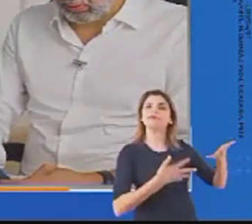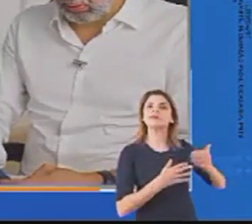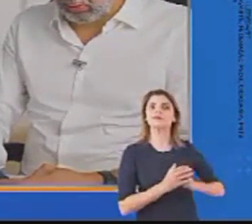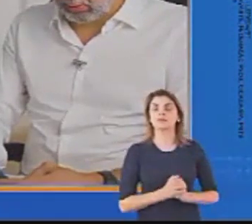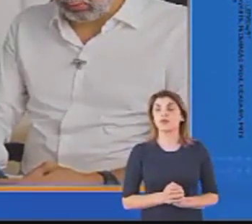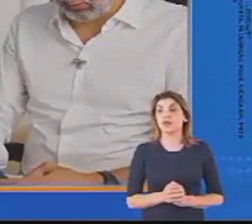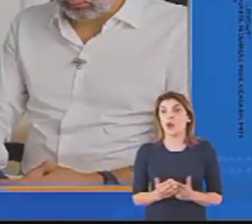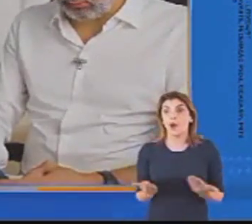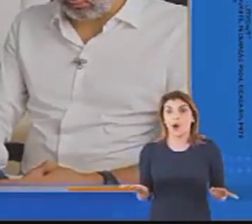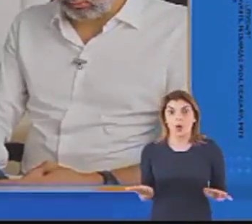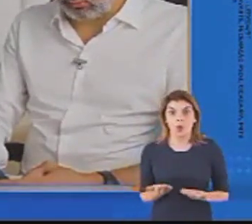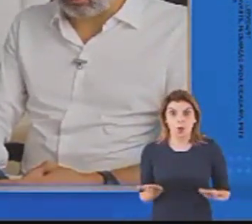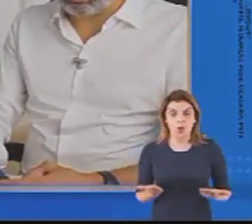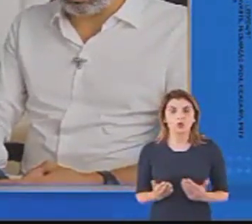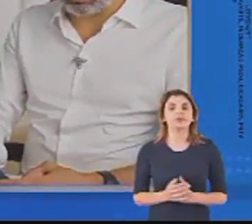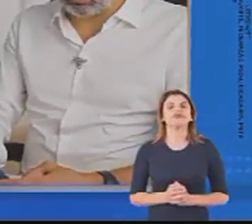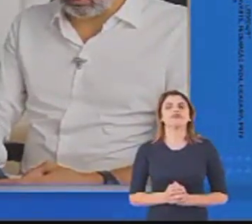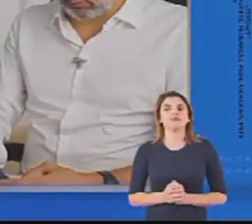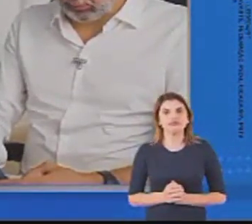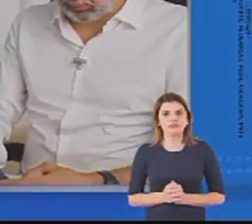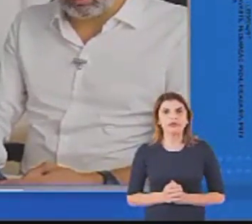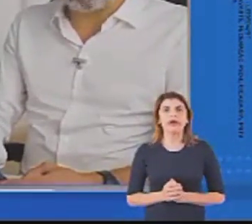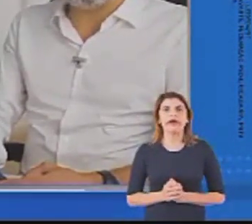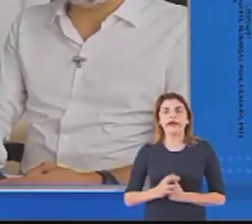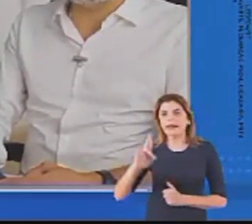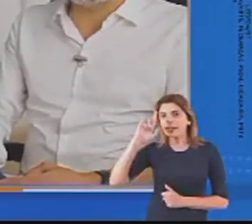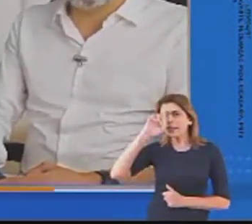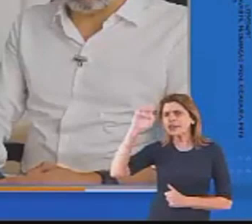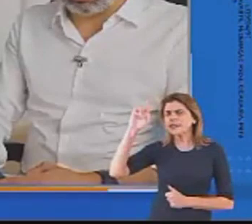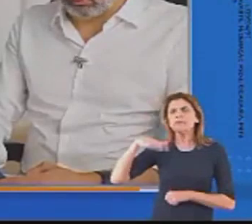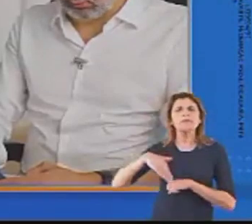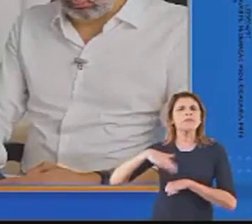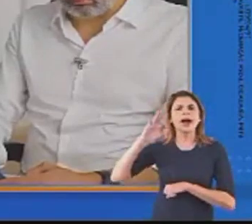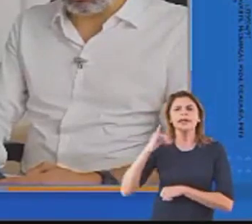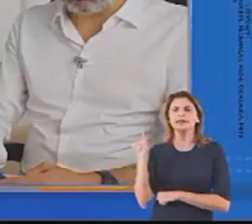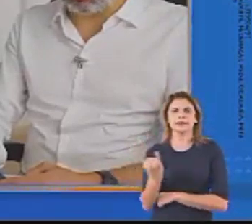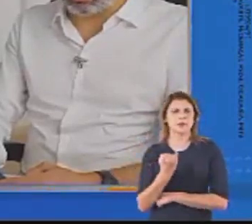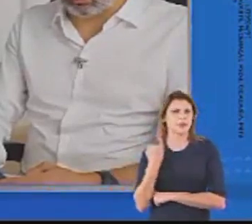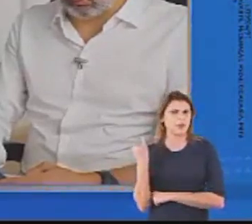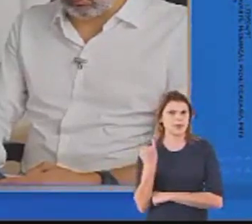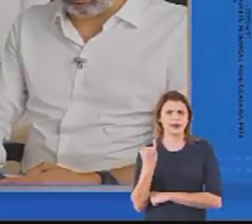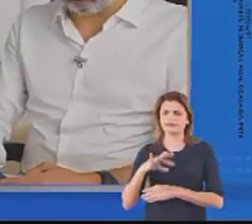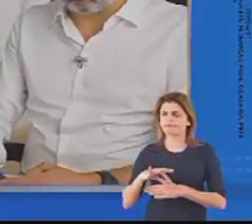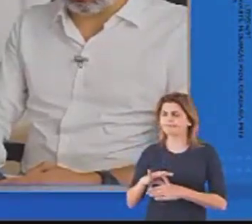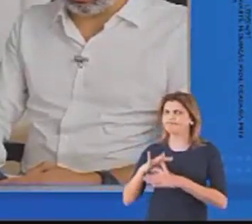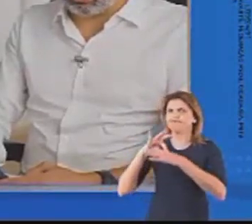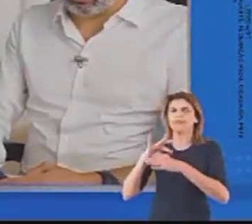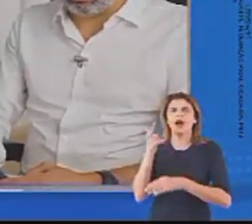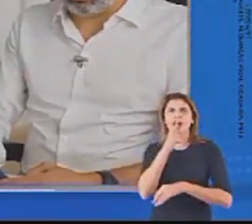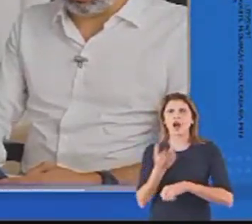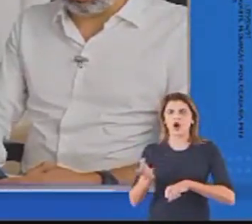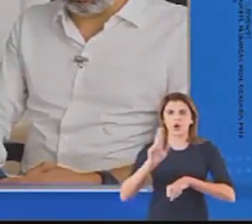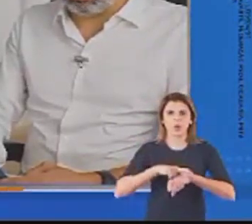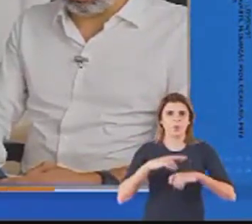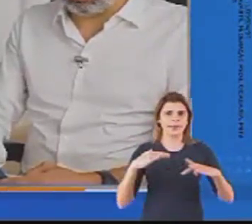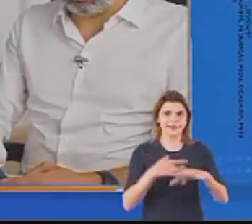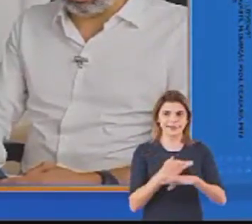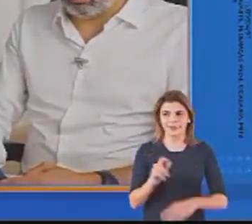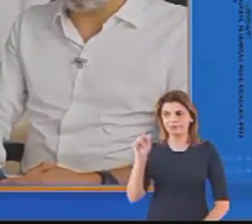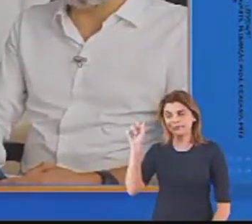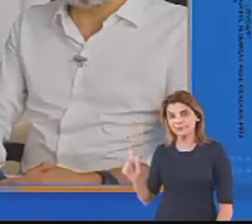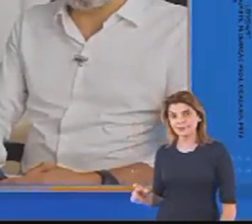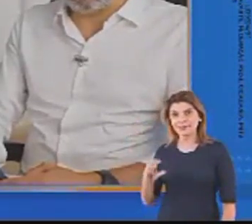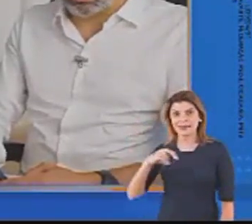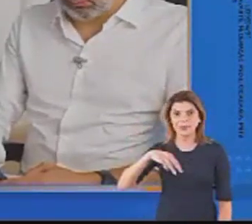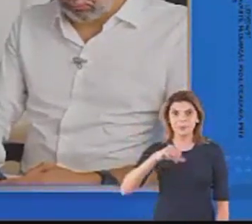E que hoje é uma das lideranças mais importantes para a recuperação da cidade. Márcio